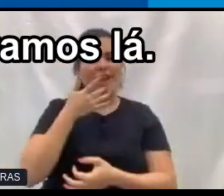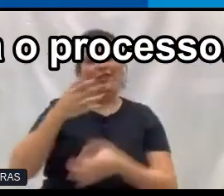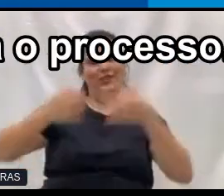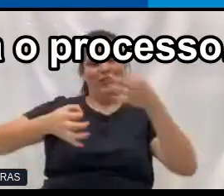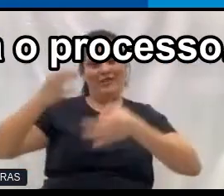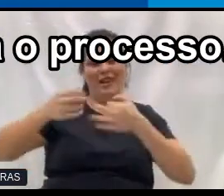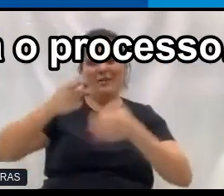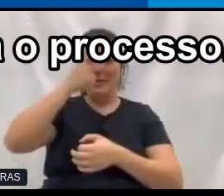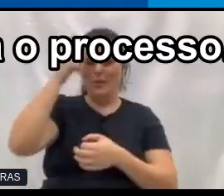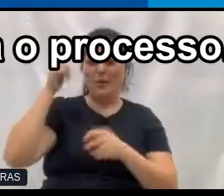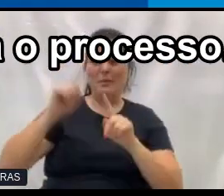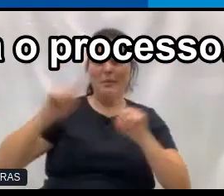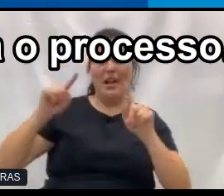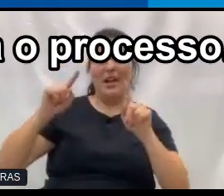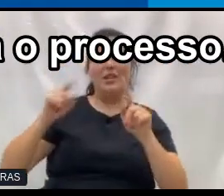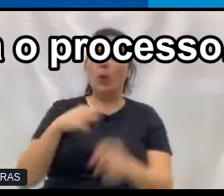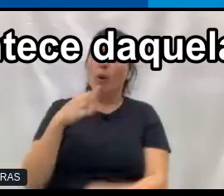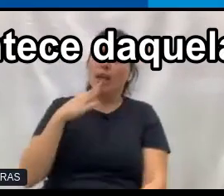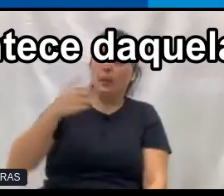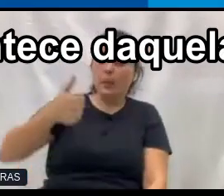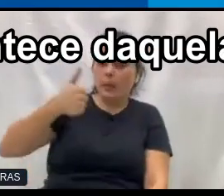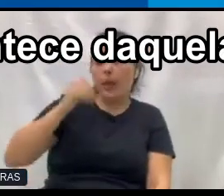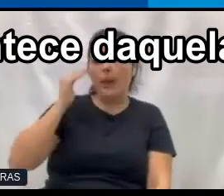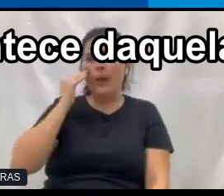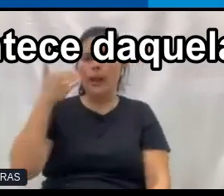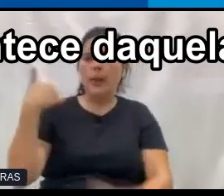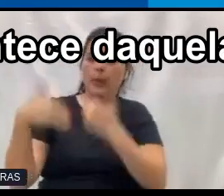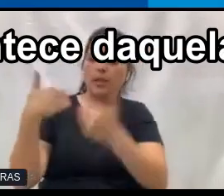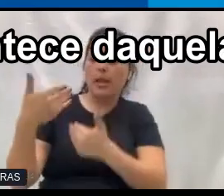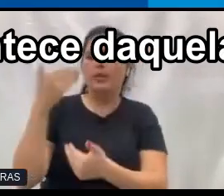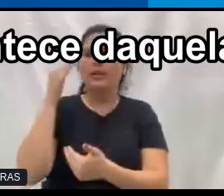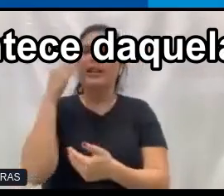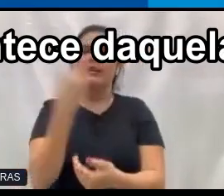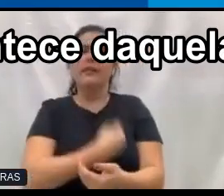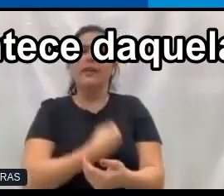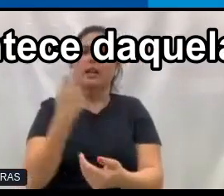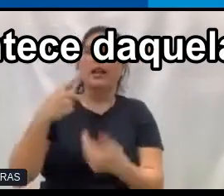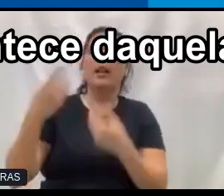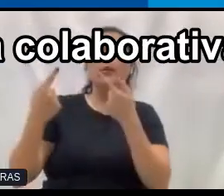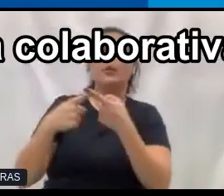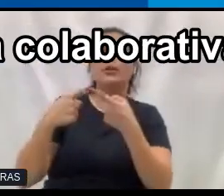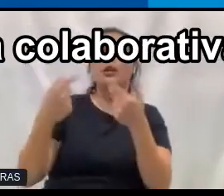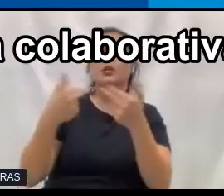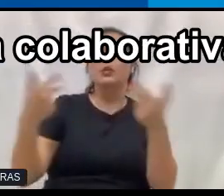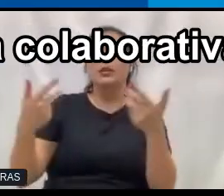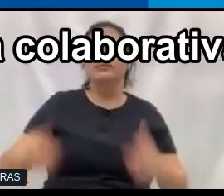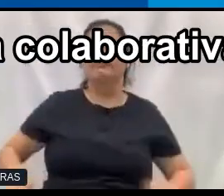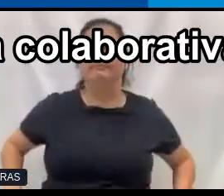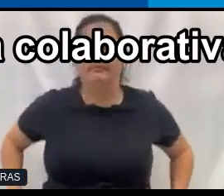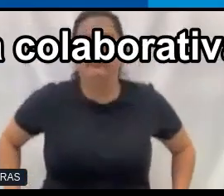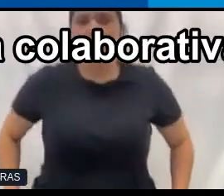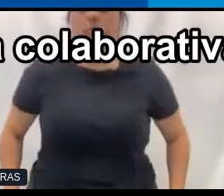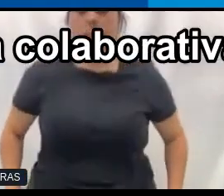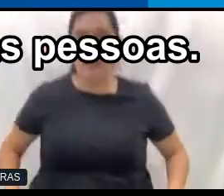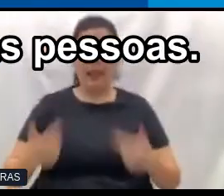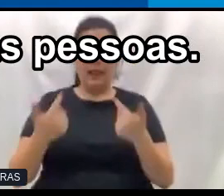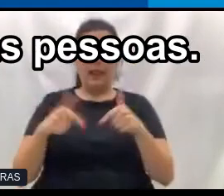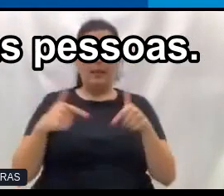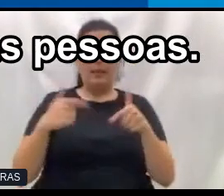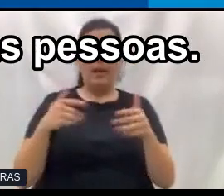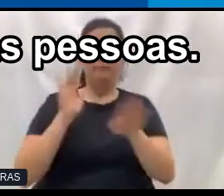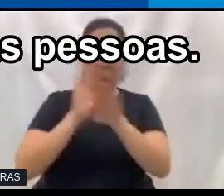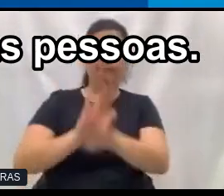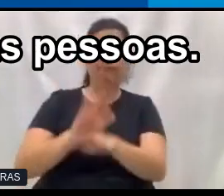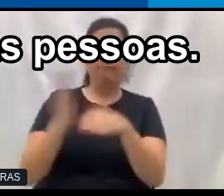mas primeiro vamos lá, conheça, entenda o processo, entenda por que aquilo acontece daquela maneira, trabalhe de maneira colaborativa,